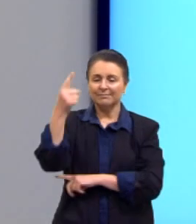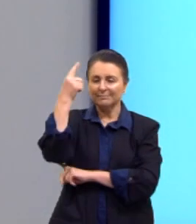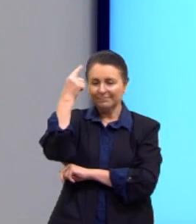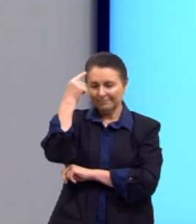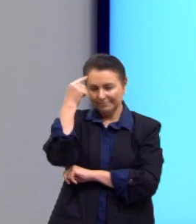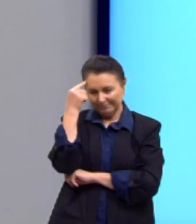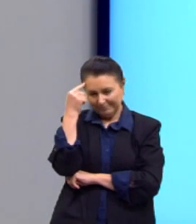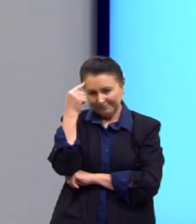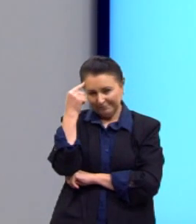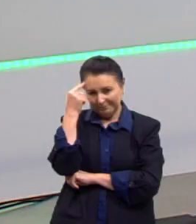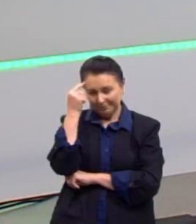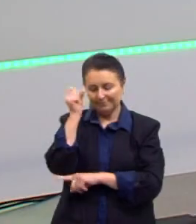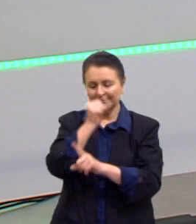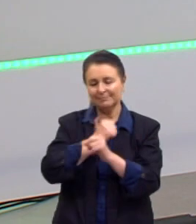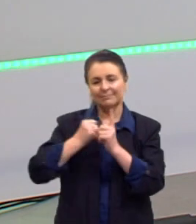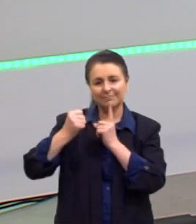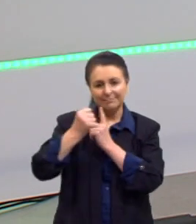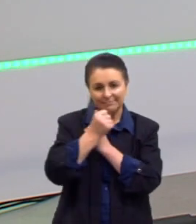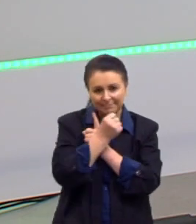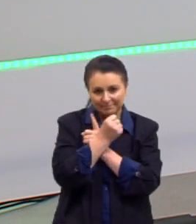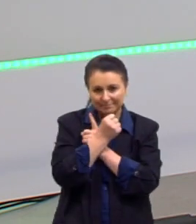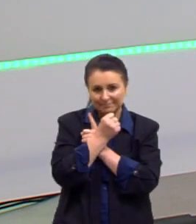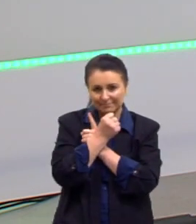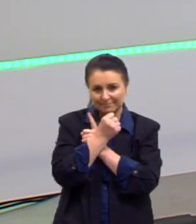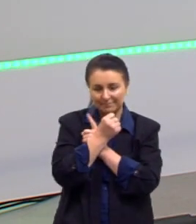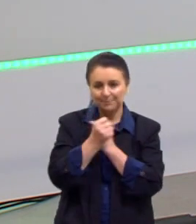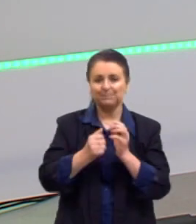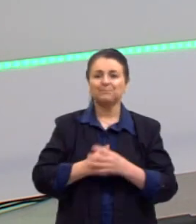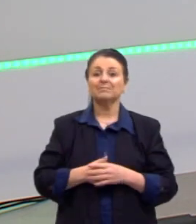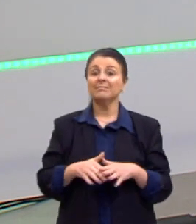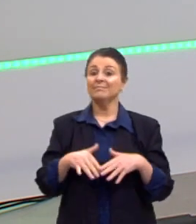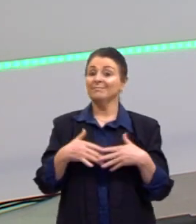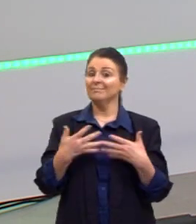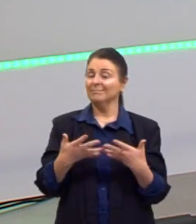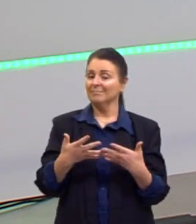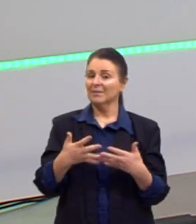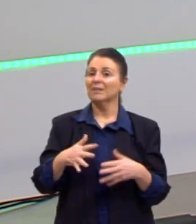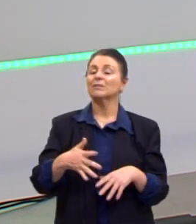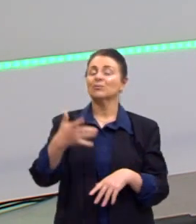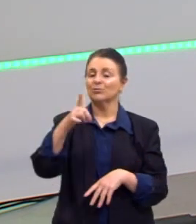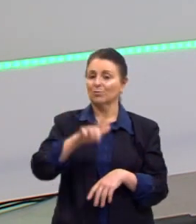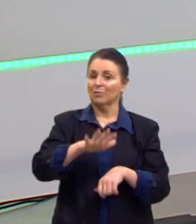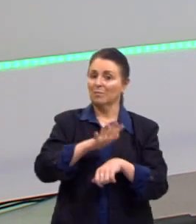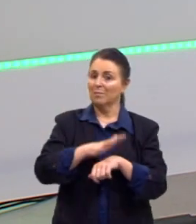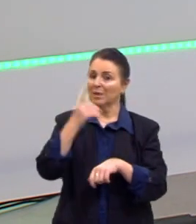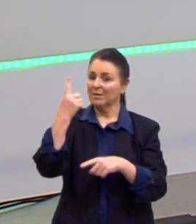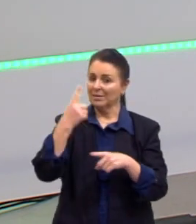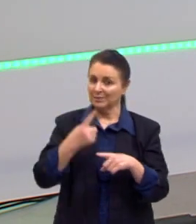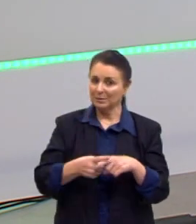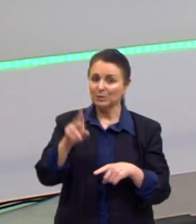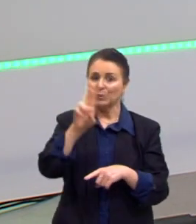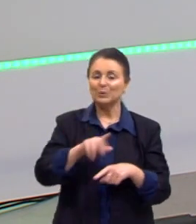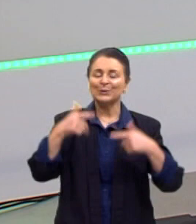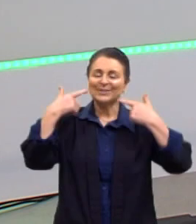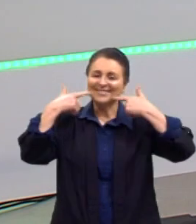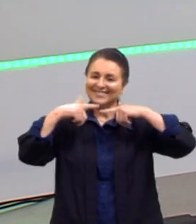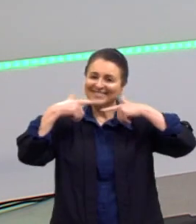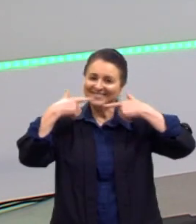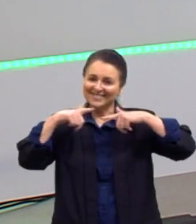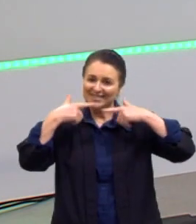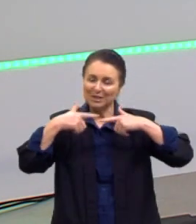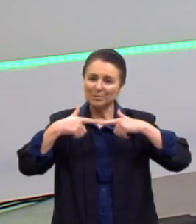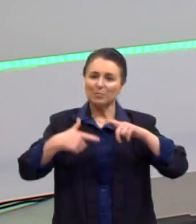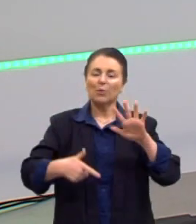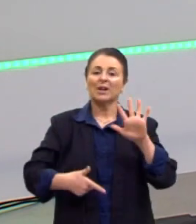sobre a sociedade e tudo mais. Então, mais uma vez aqui, o uso de humor, de